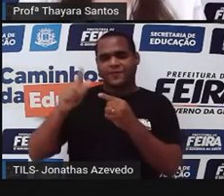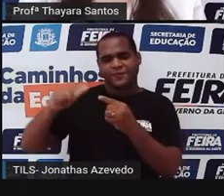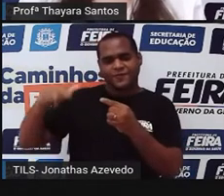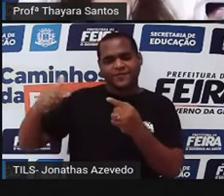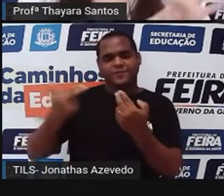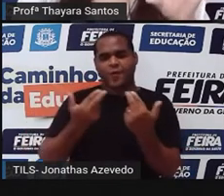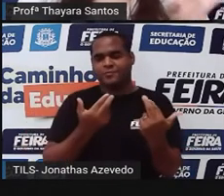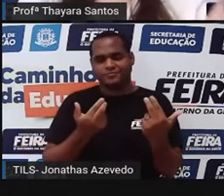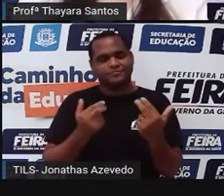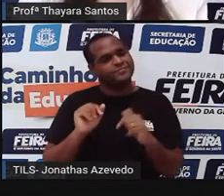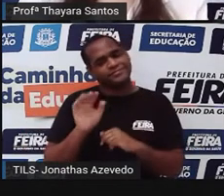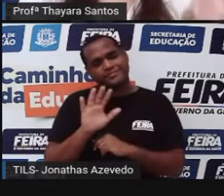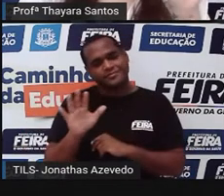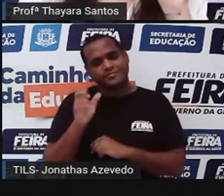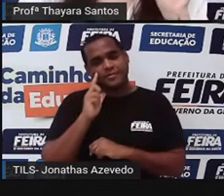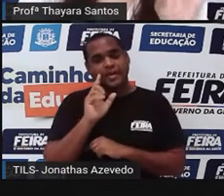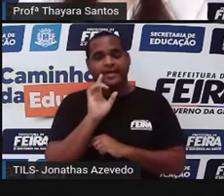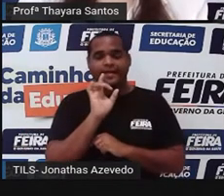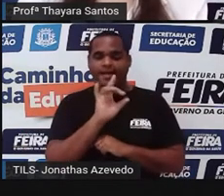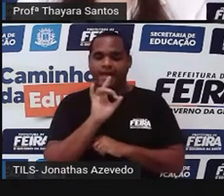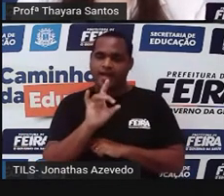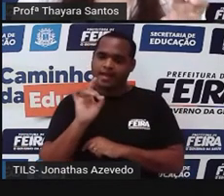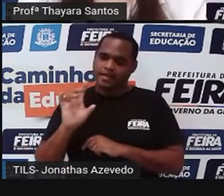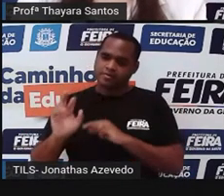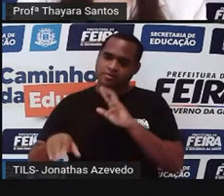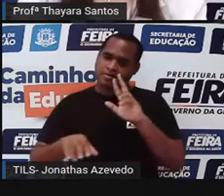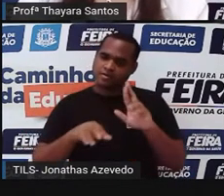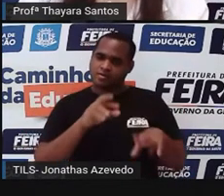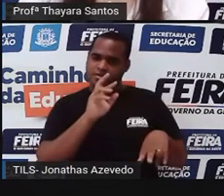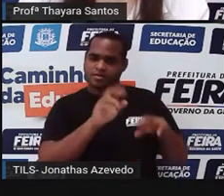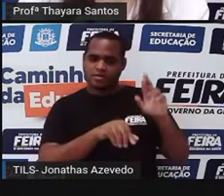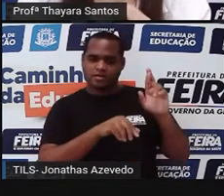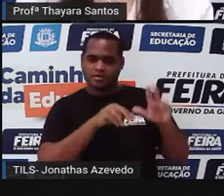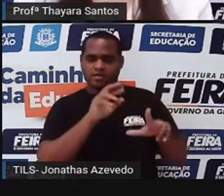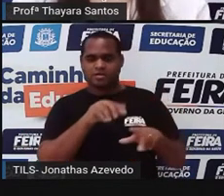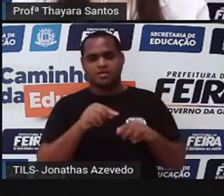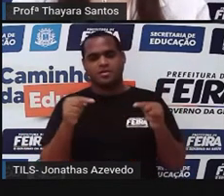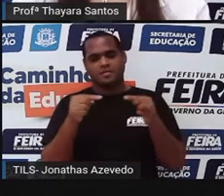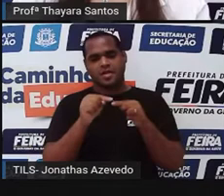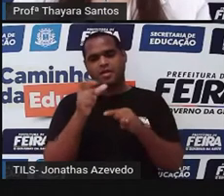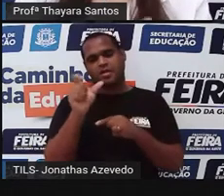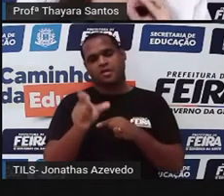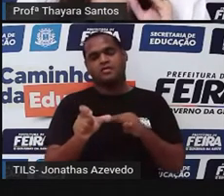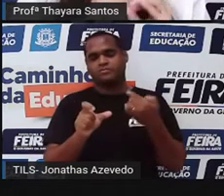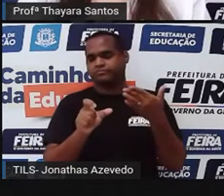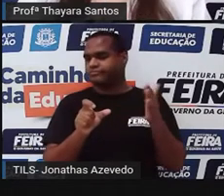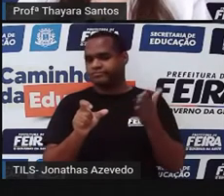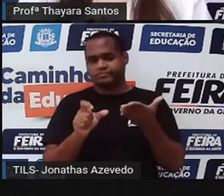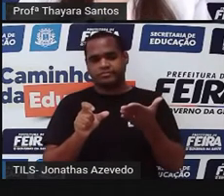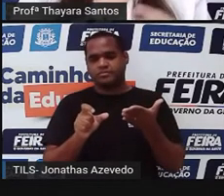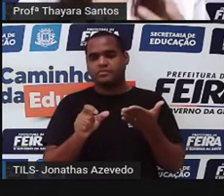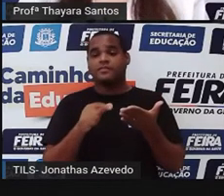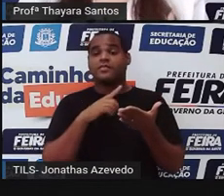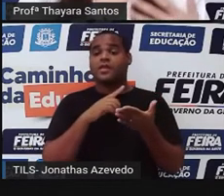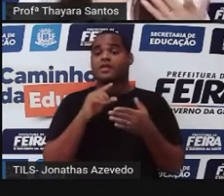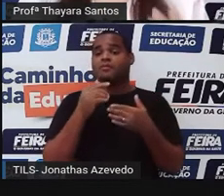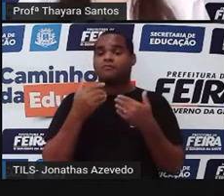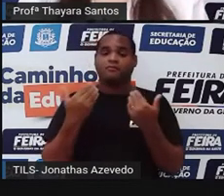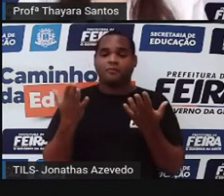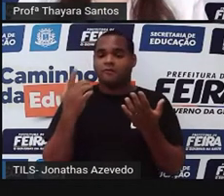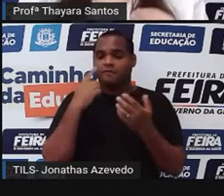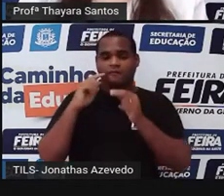as matérias. Cada matéria vai ter a sua especificamente. Então, quais são essas